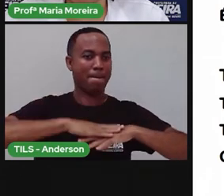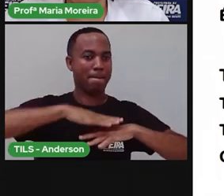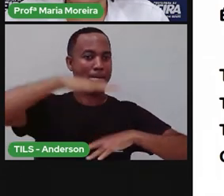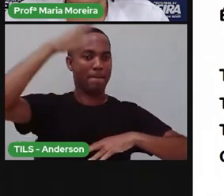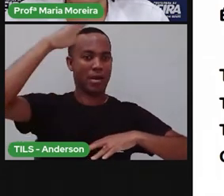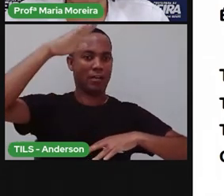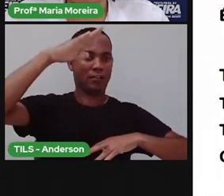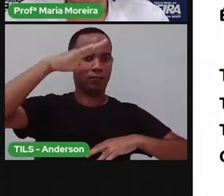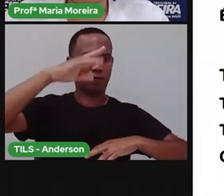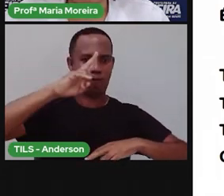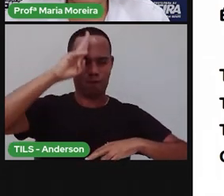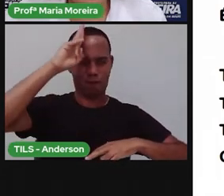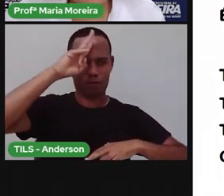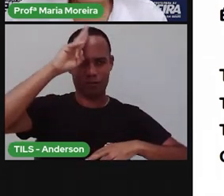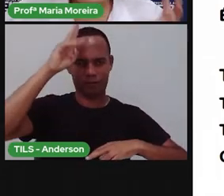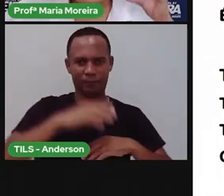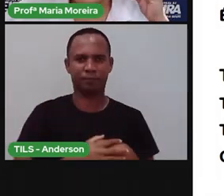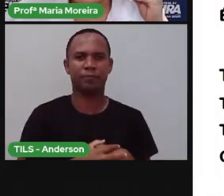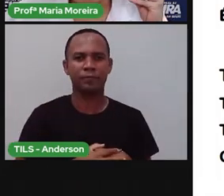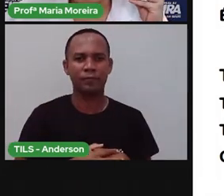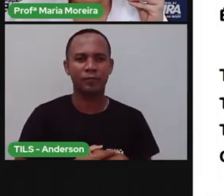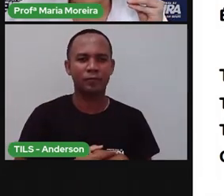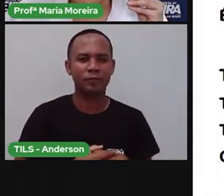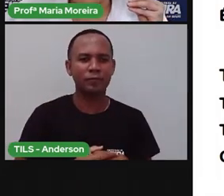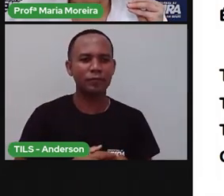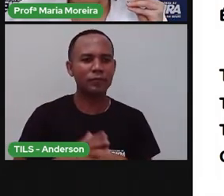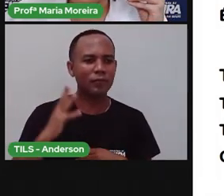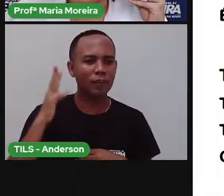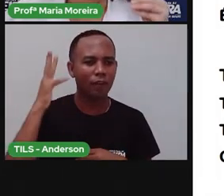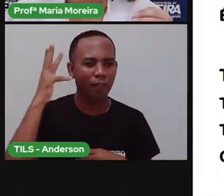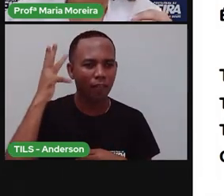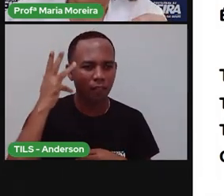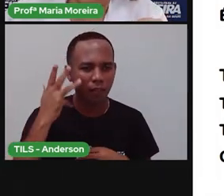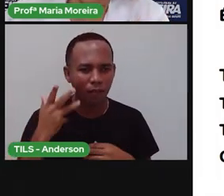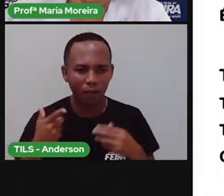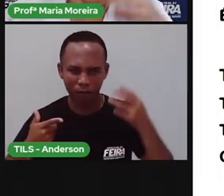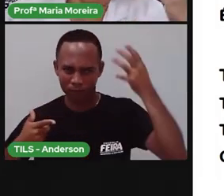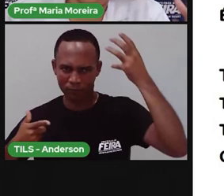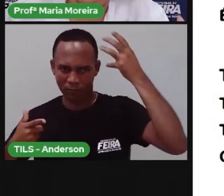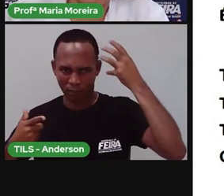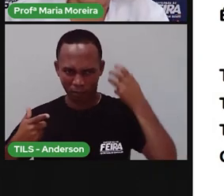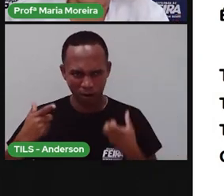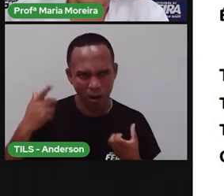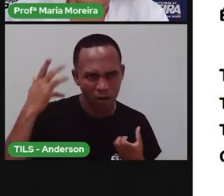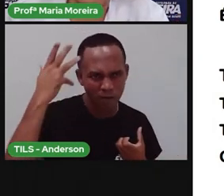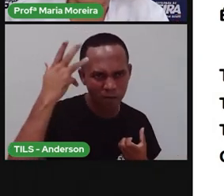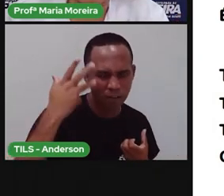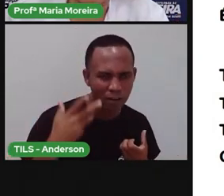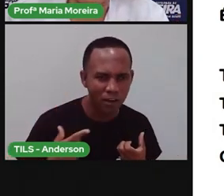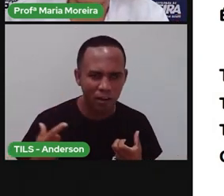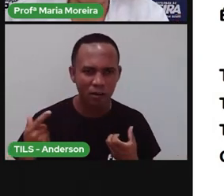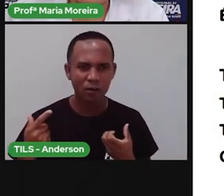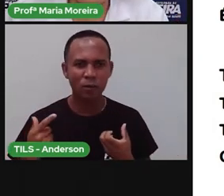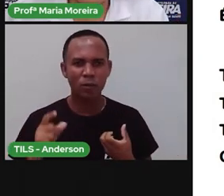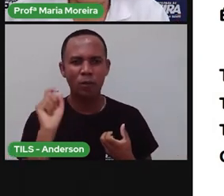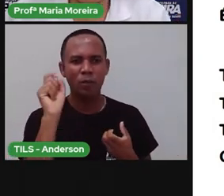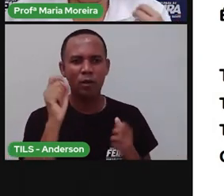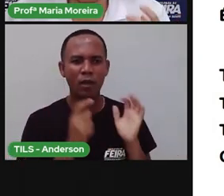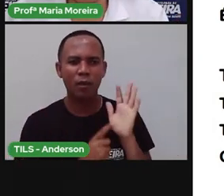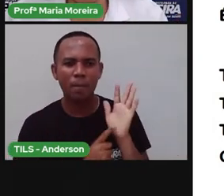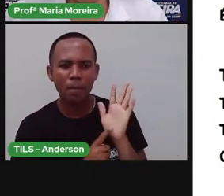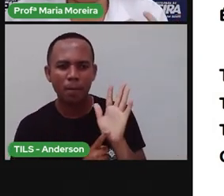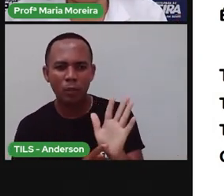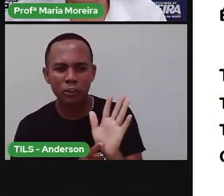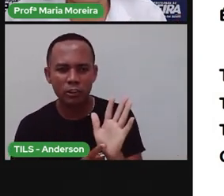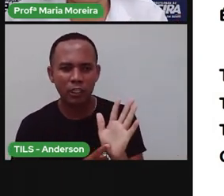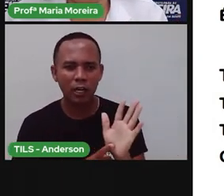leão, leão. A sensação que dá, e o que ele, supostamente, ele queria mostrar. É que